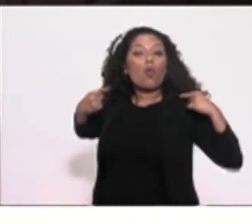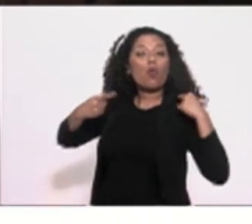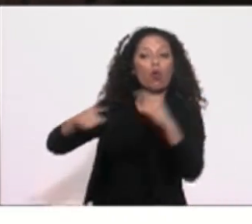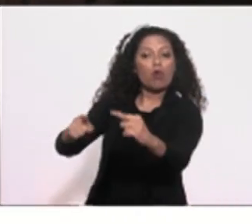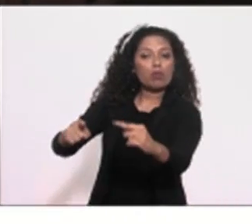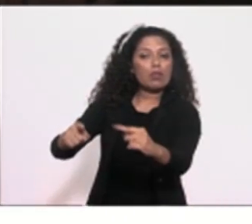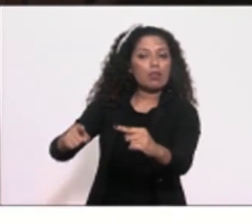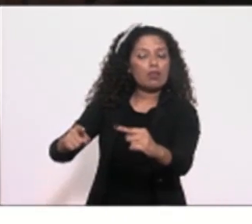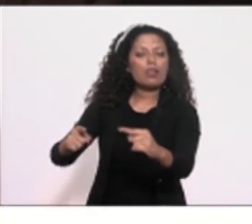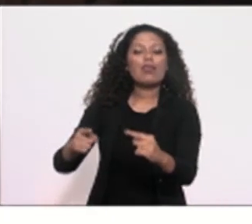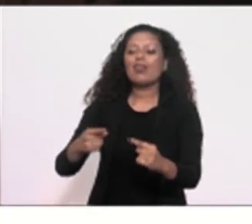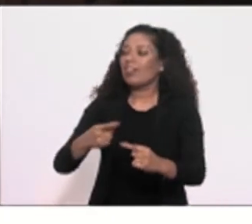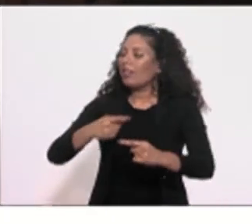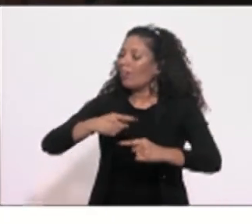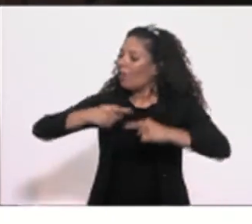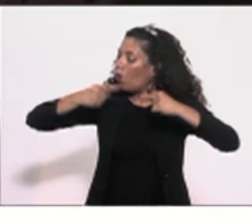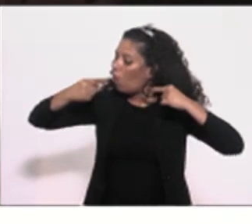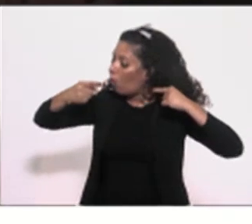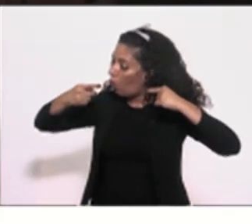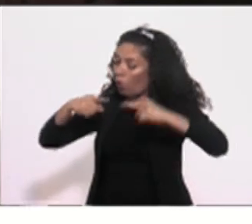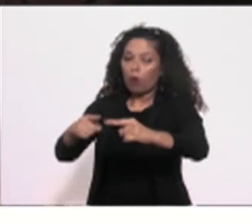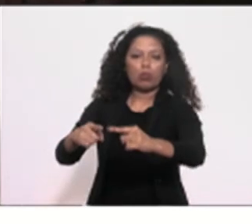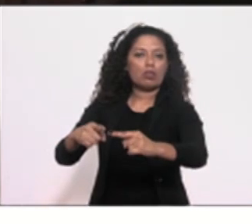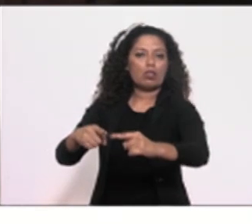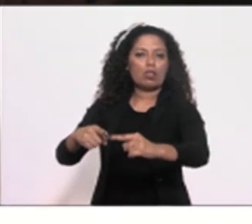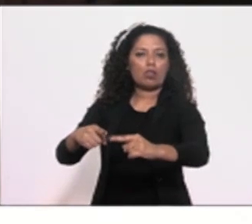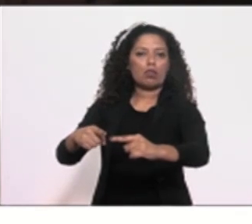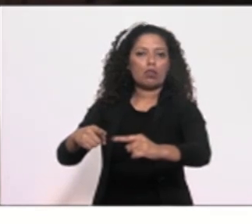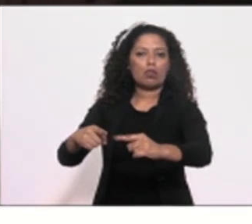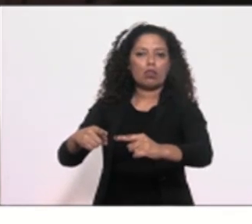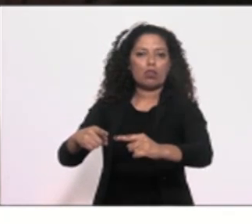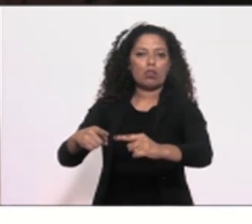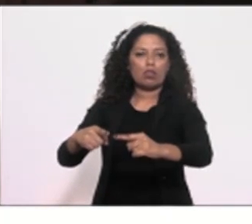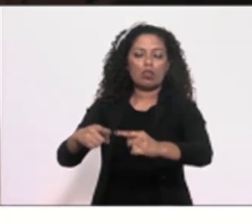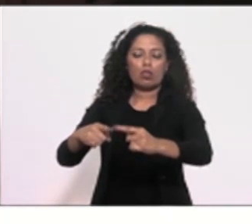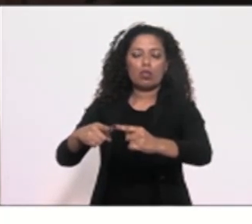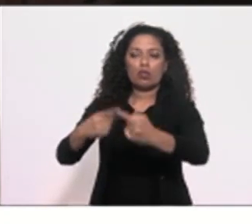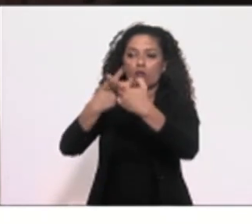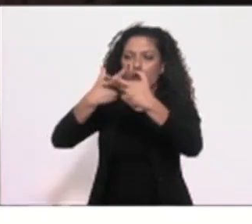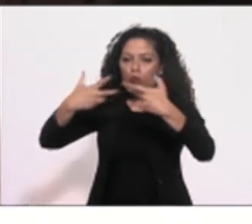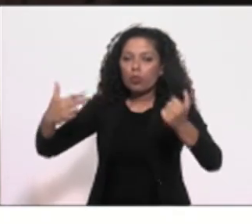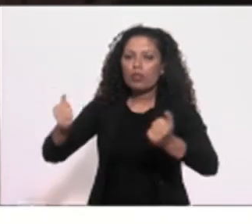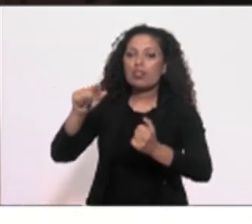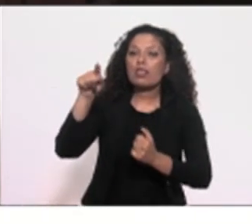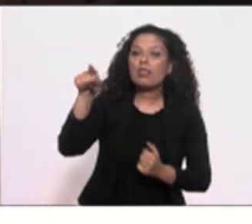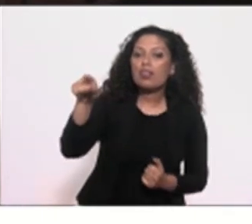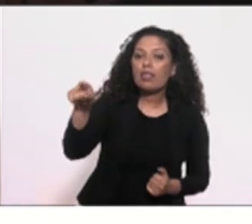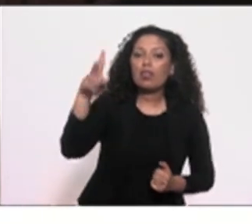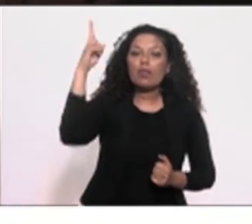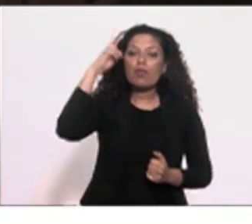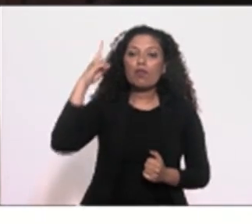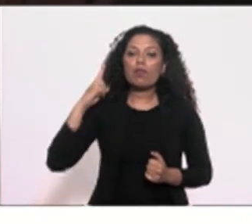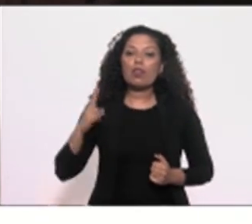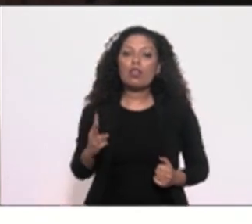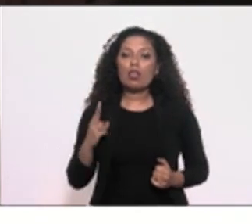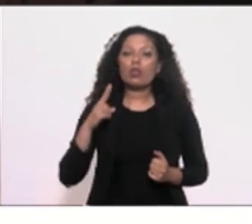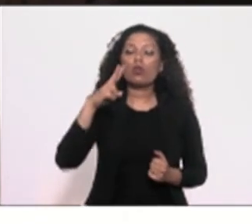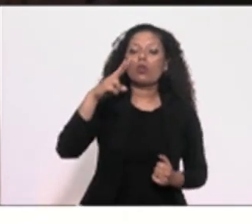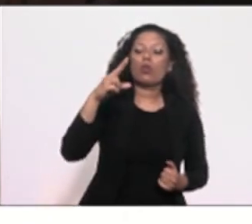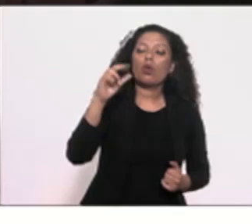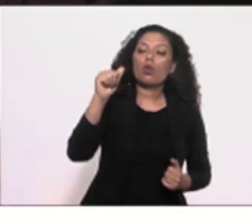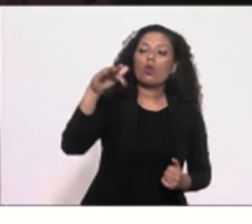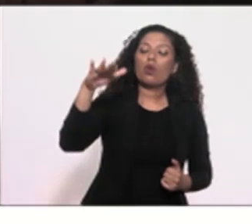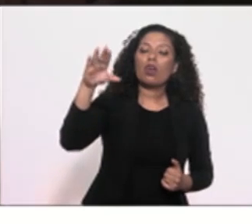veementemente a declaração do vereador Carlos